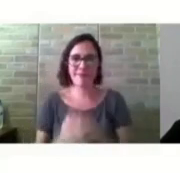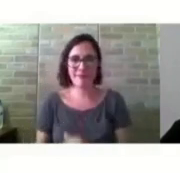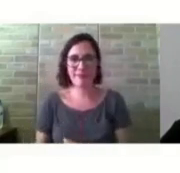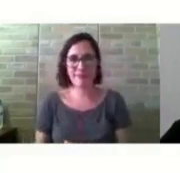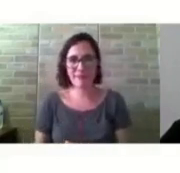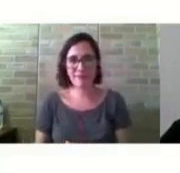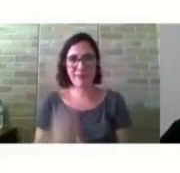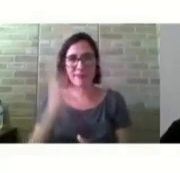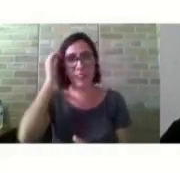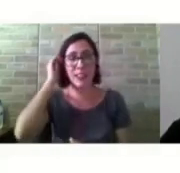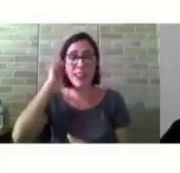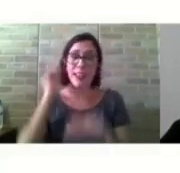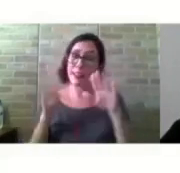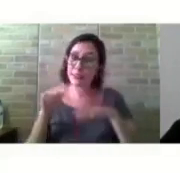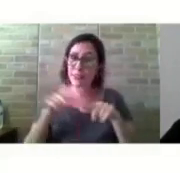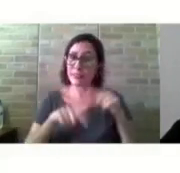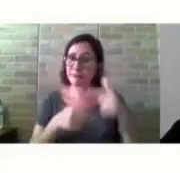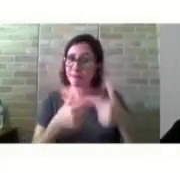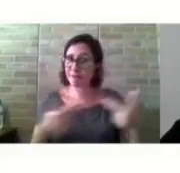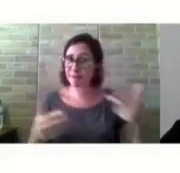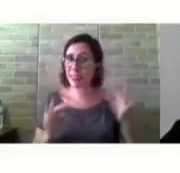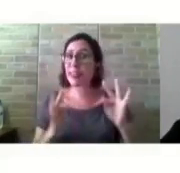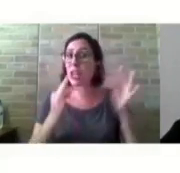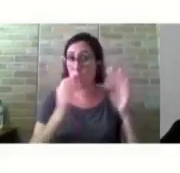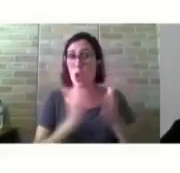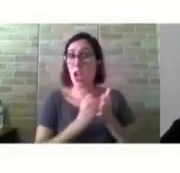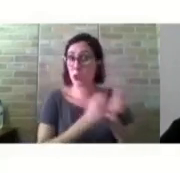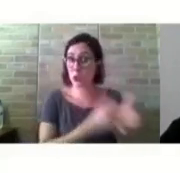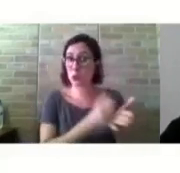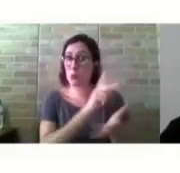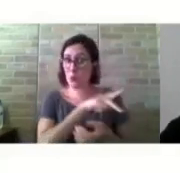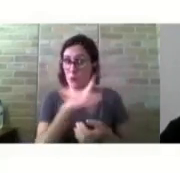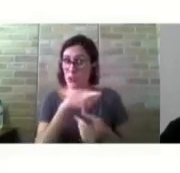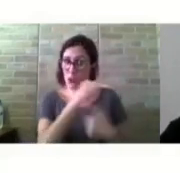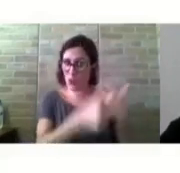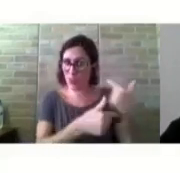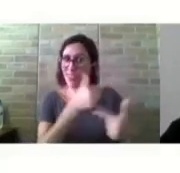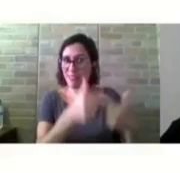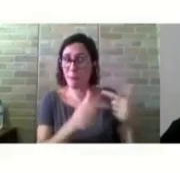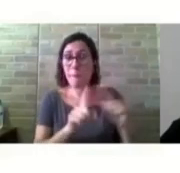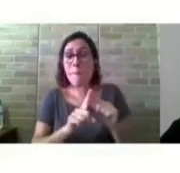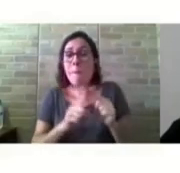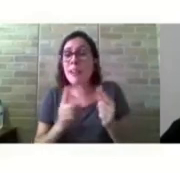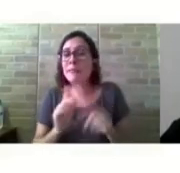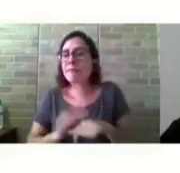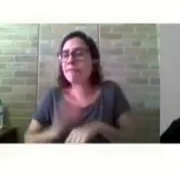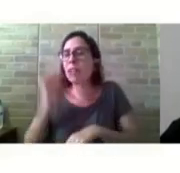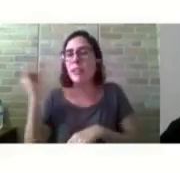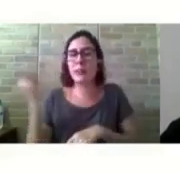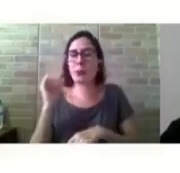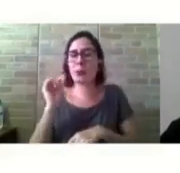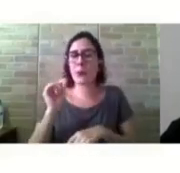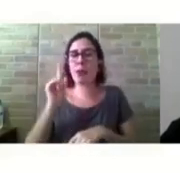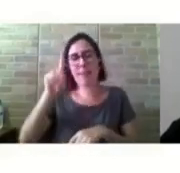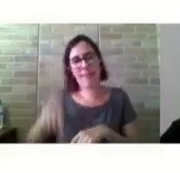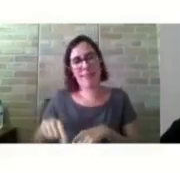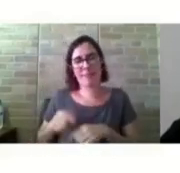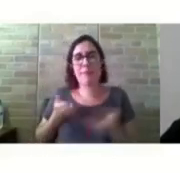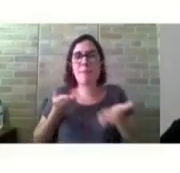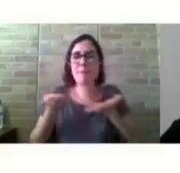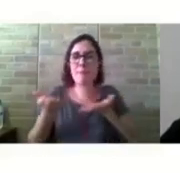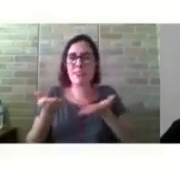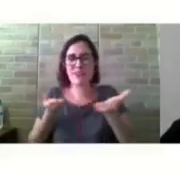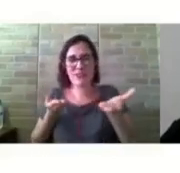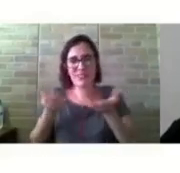os recursos tecnológicos auxiliem o trabalho do professor, o mais importante está na mediação pedagógica realizada